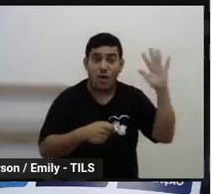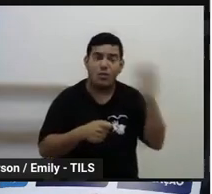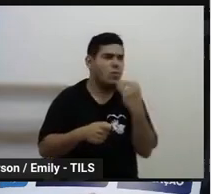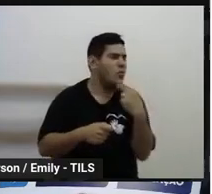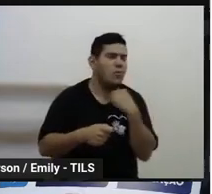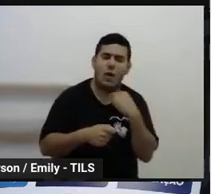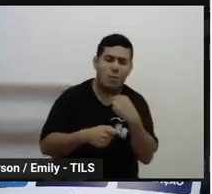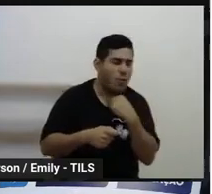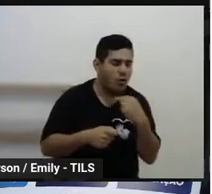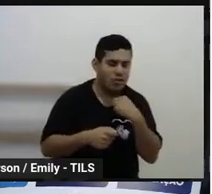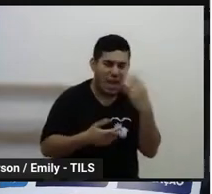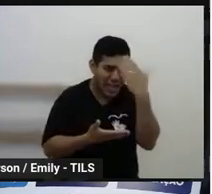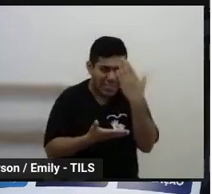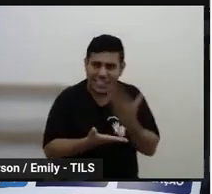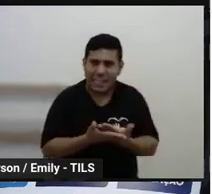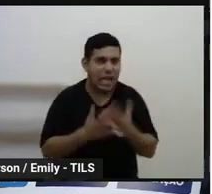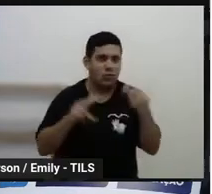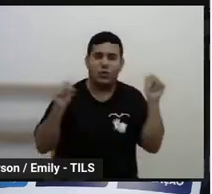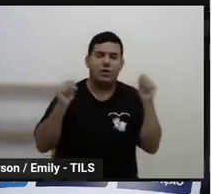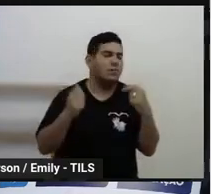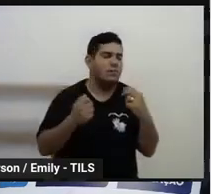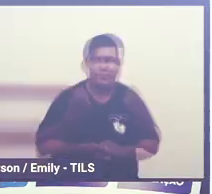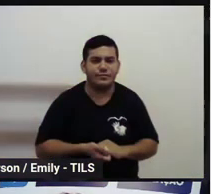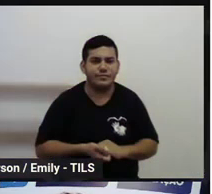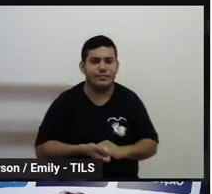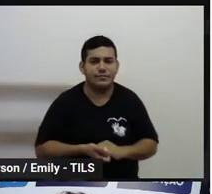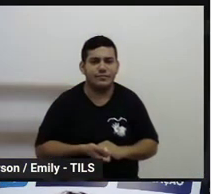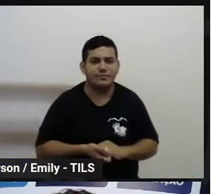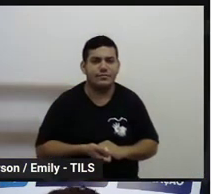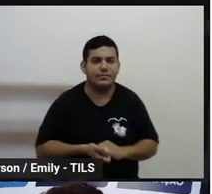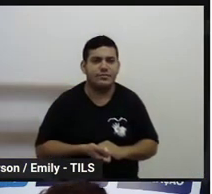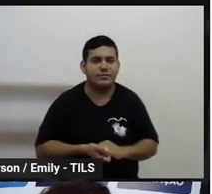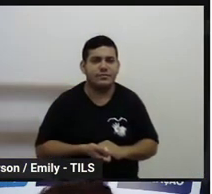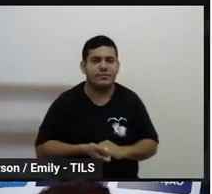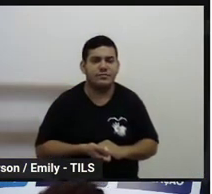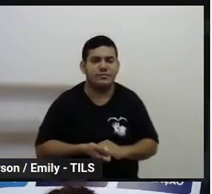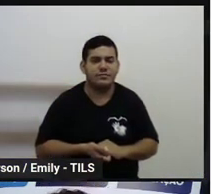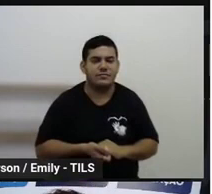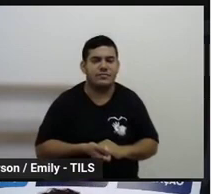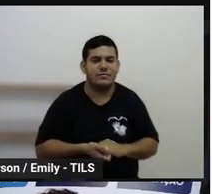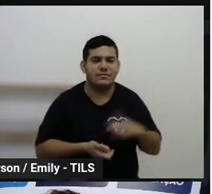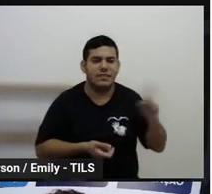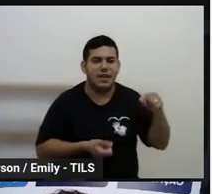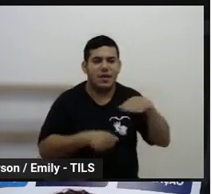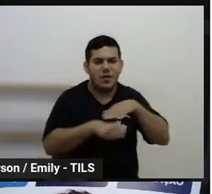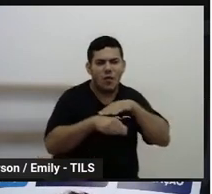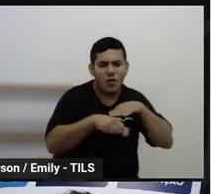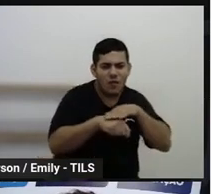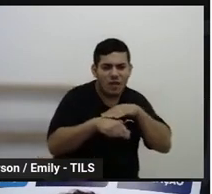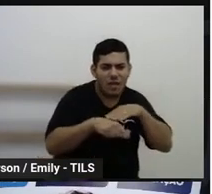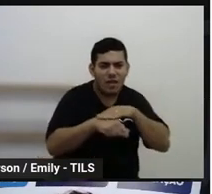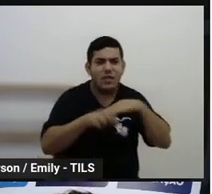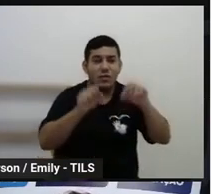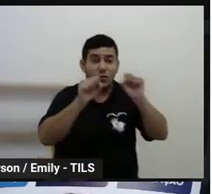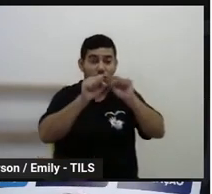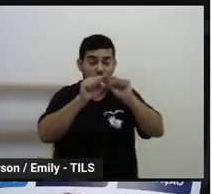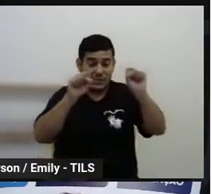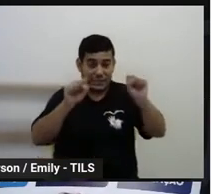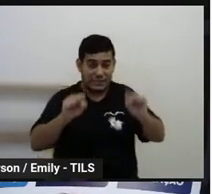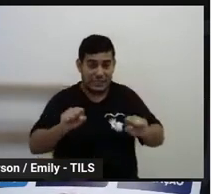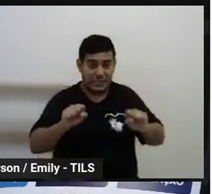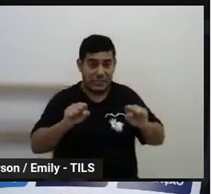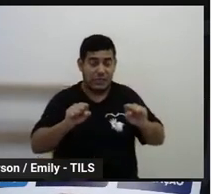acreditar e a gente só não pode deixar de caminhar. E aí, conversando um pouco, né, sobre o sistema de avaliação